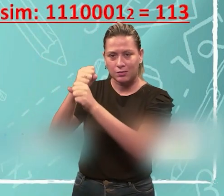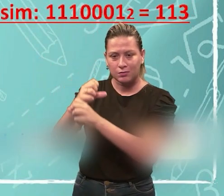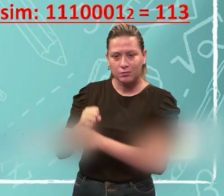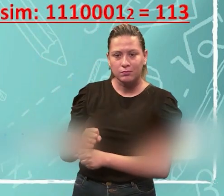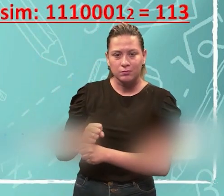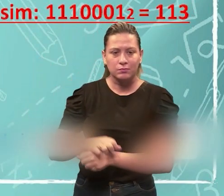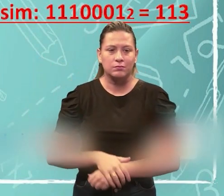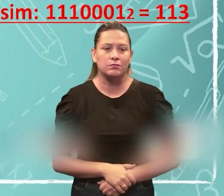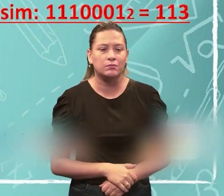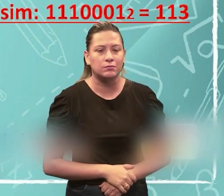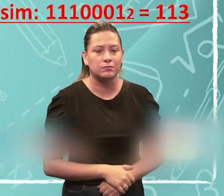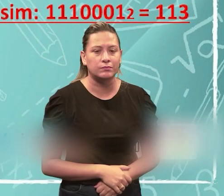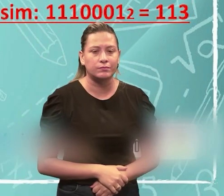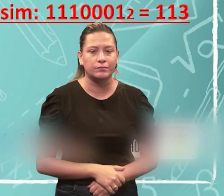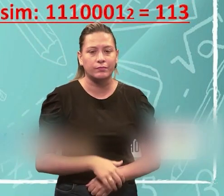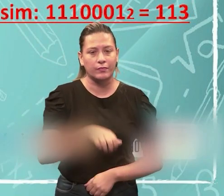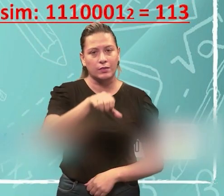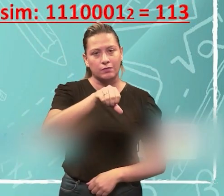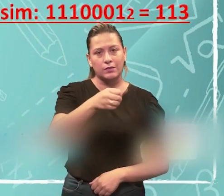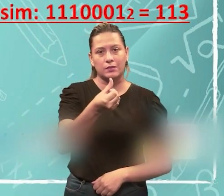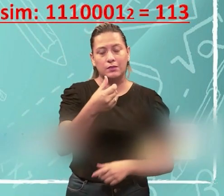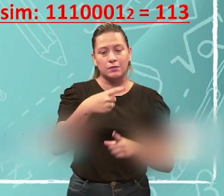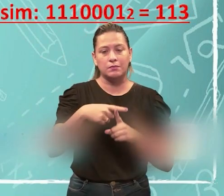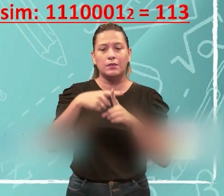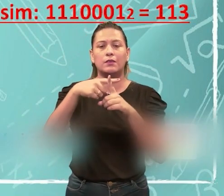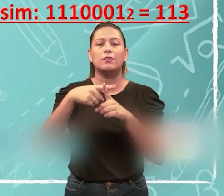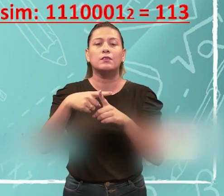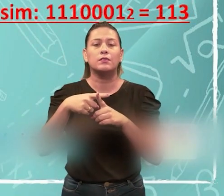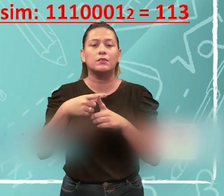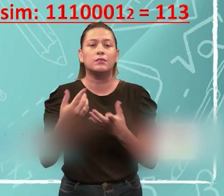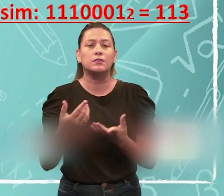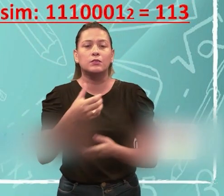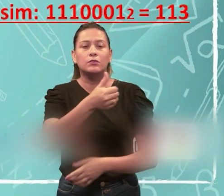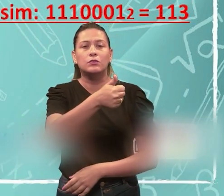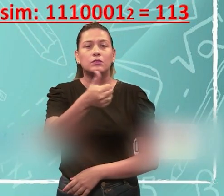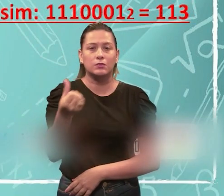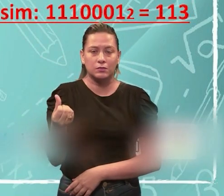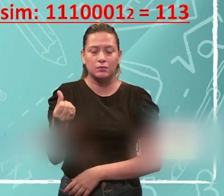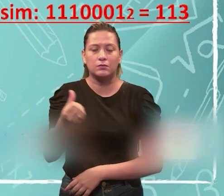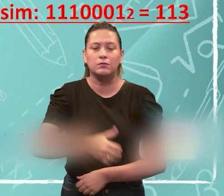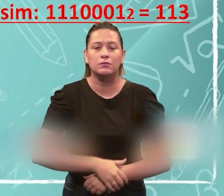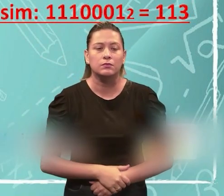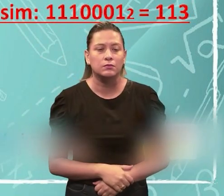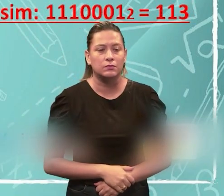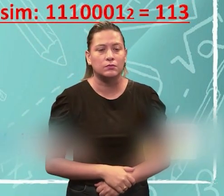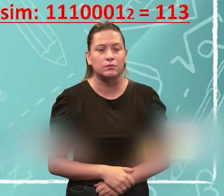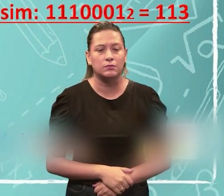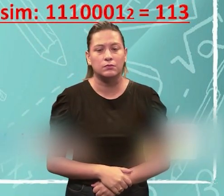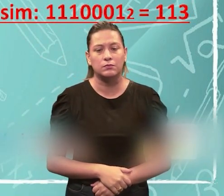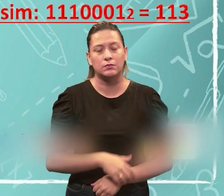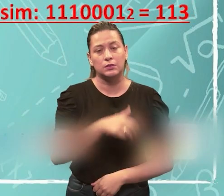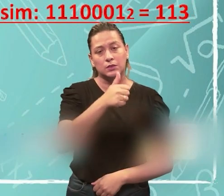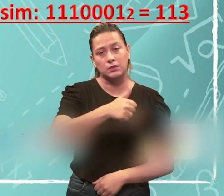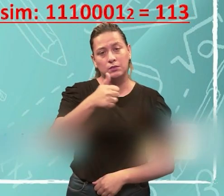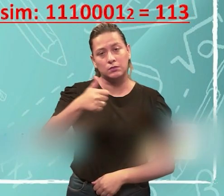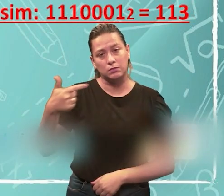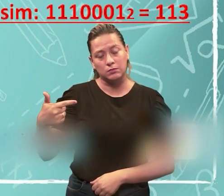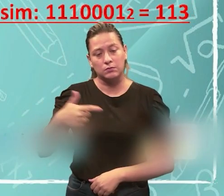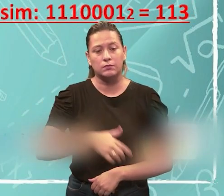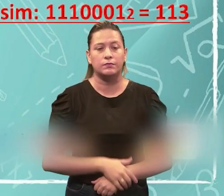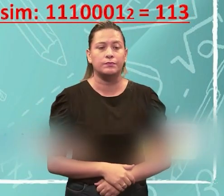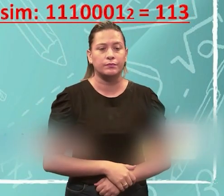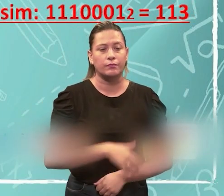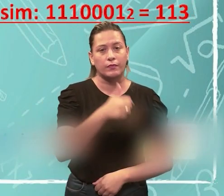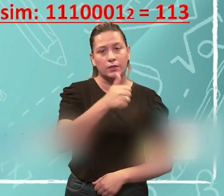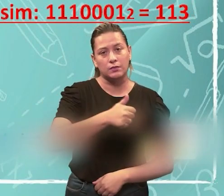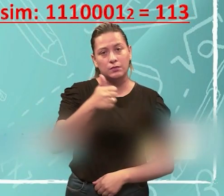tudo feito, dá 96. 96, onde tem mais 1 aqui no 16, mais 16, 112.